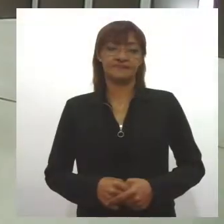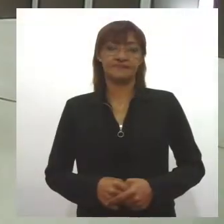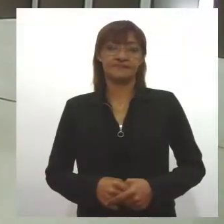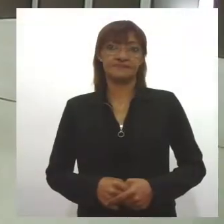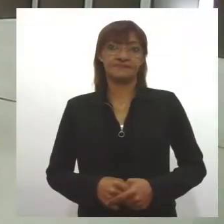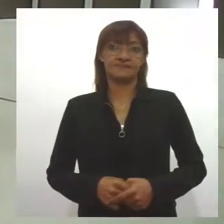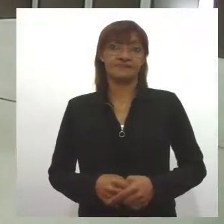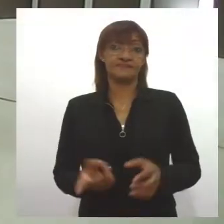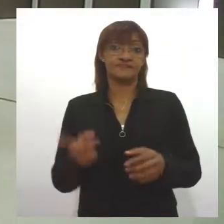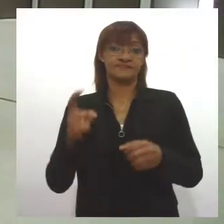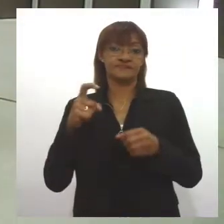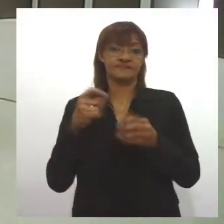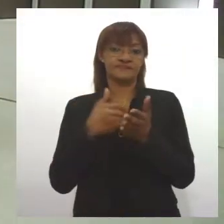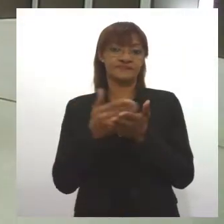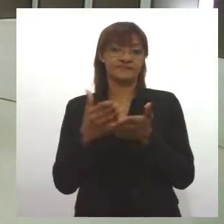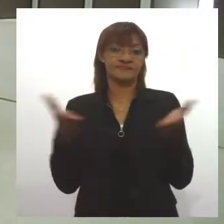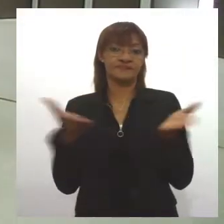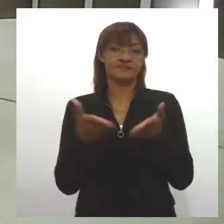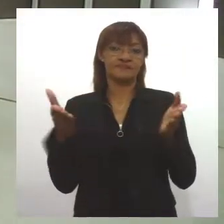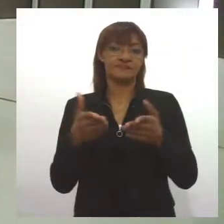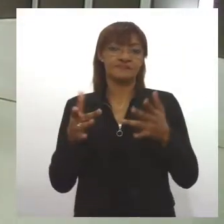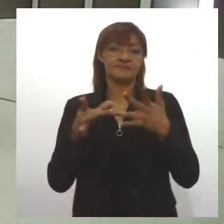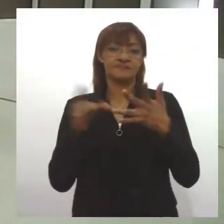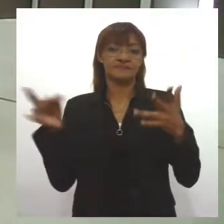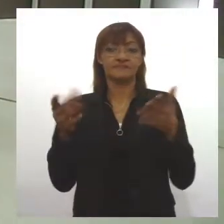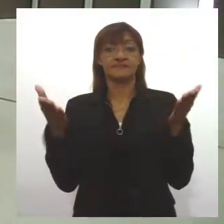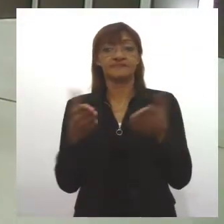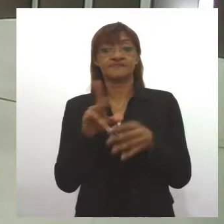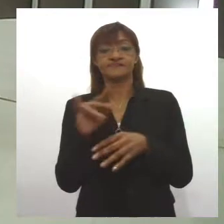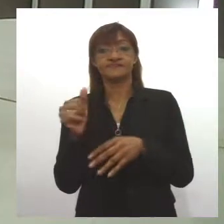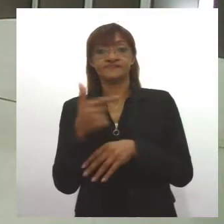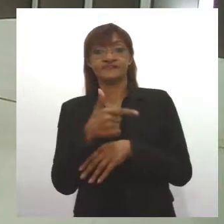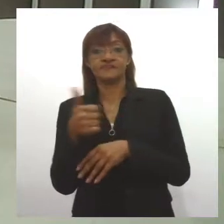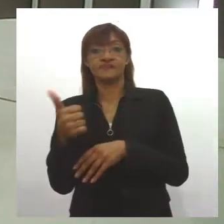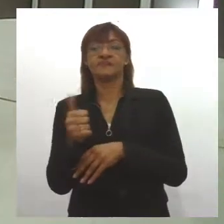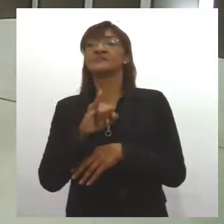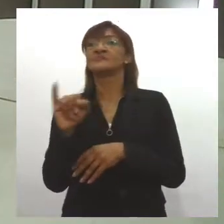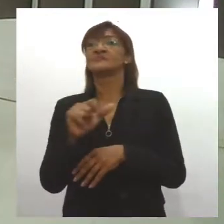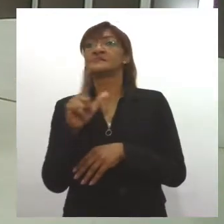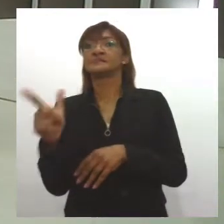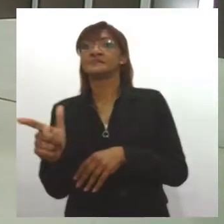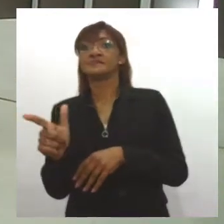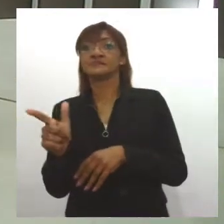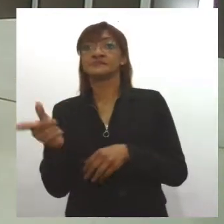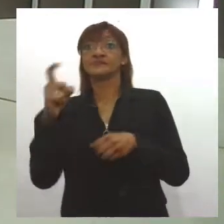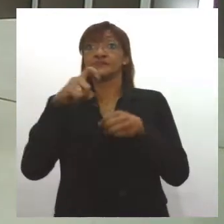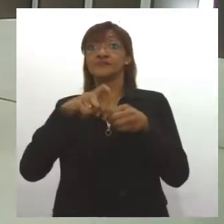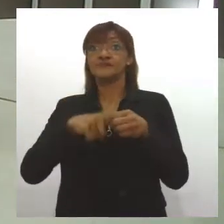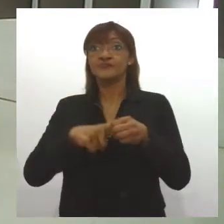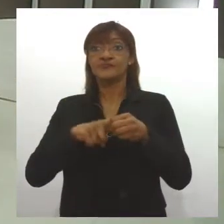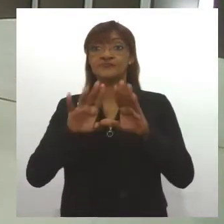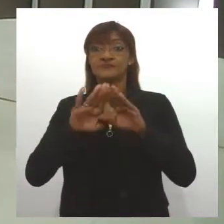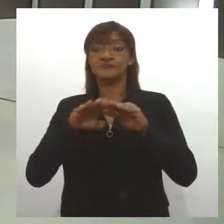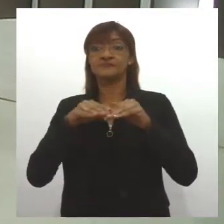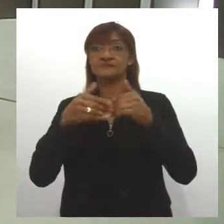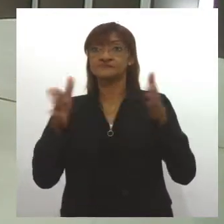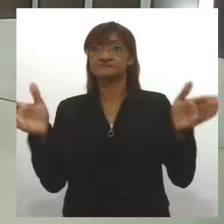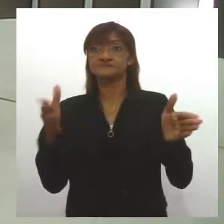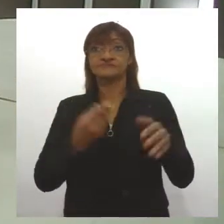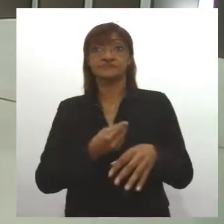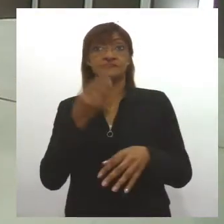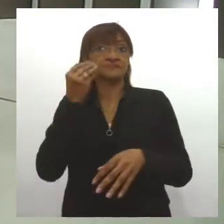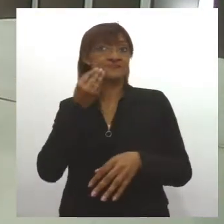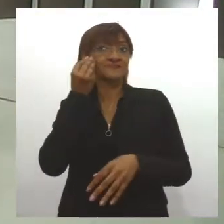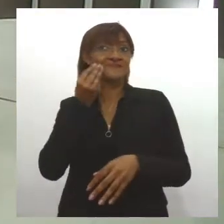E a gente começa o Jornal destacando que hoje, 21 de julho, marca o retorno das aulas presenciais em muitas instituições de ensino da rede